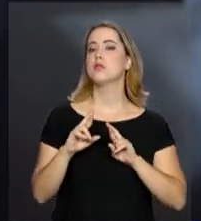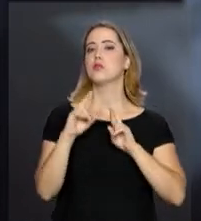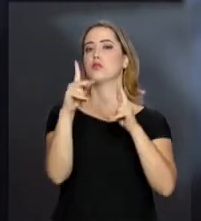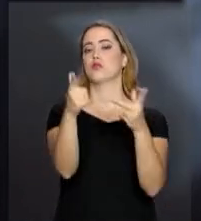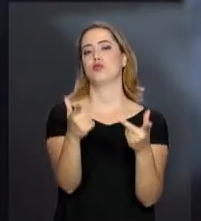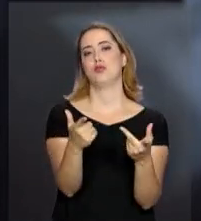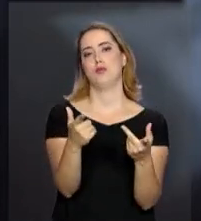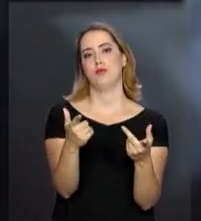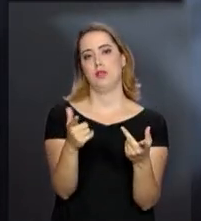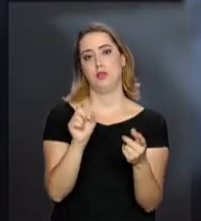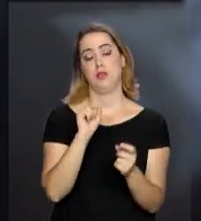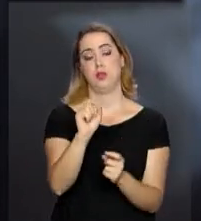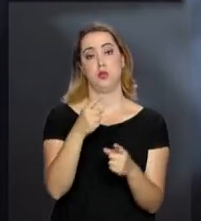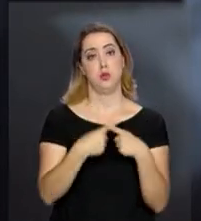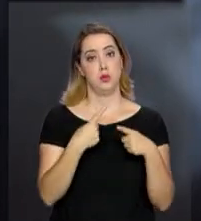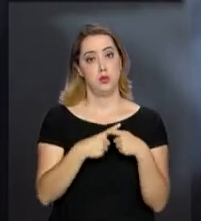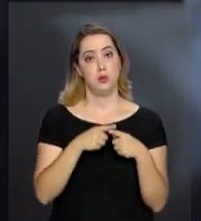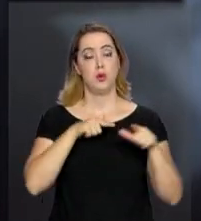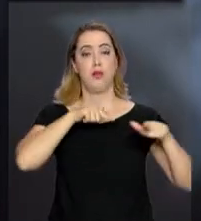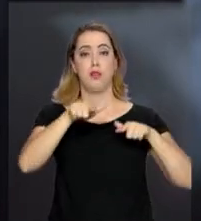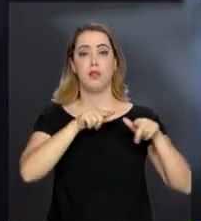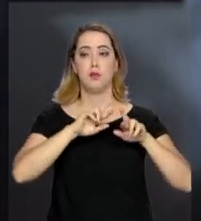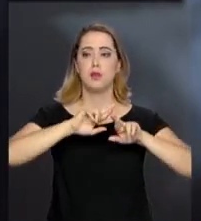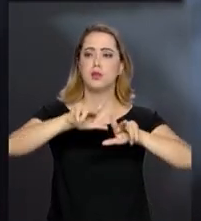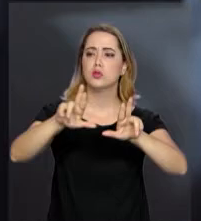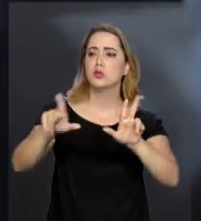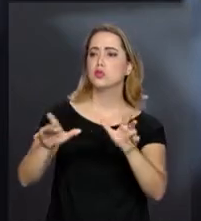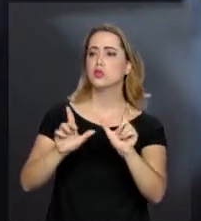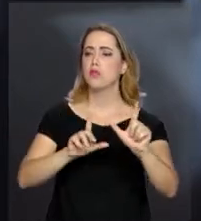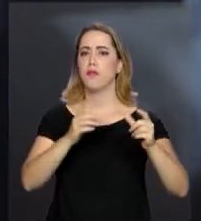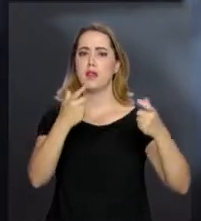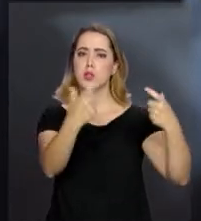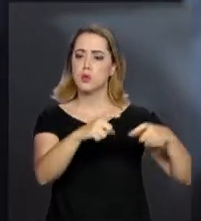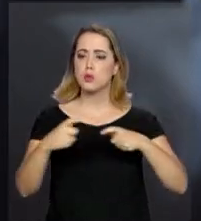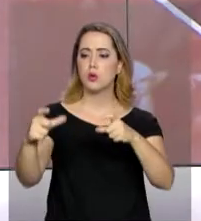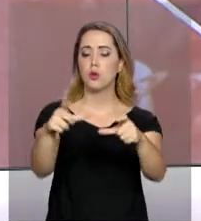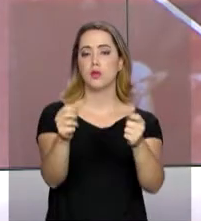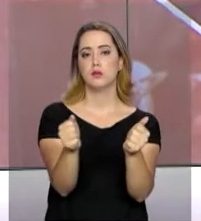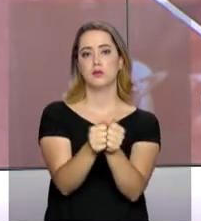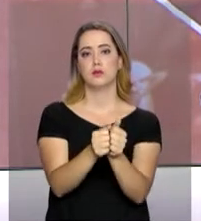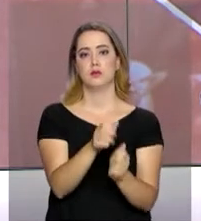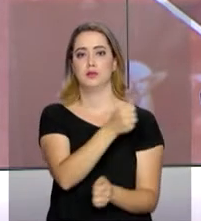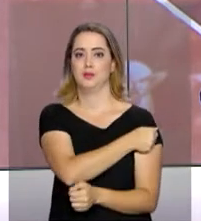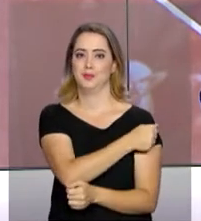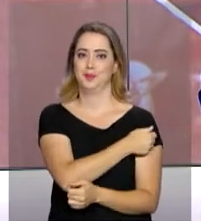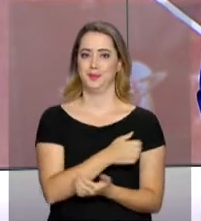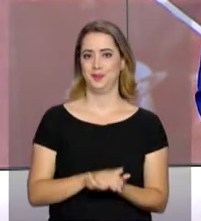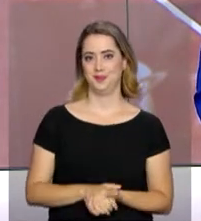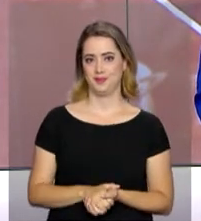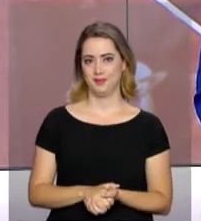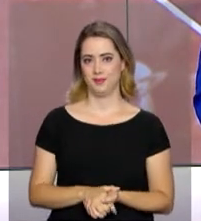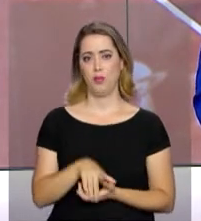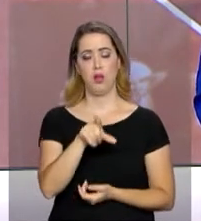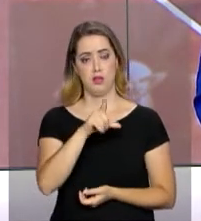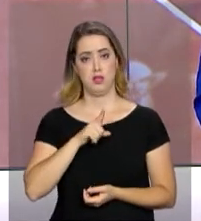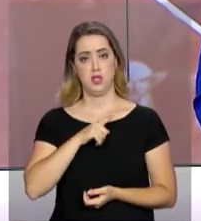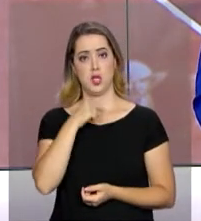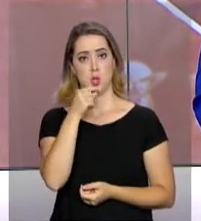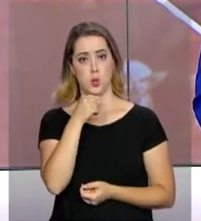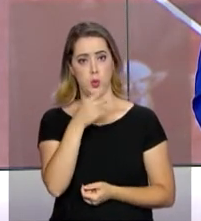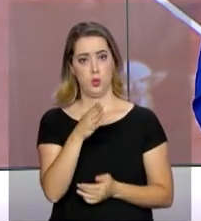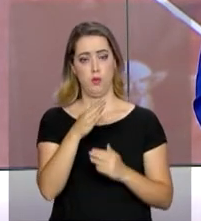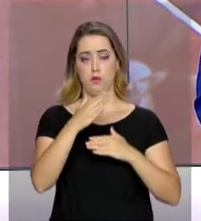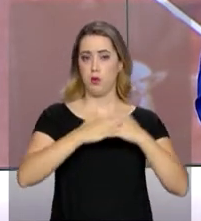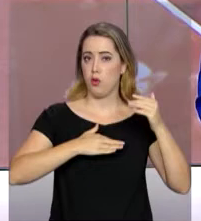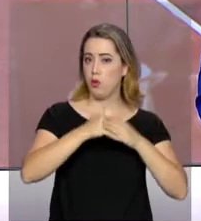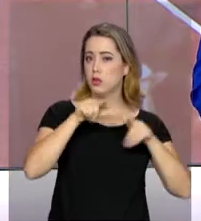e diferente da prática, trabalhando diversos cenários com o aluno. Se você tem dúvidas sobre algum projeto